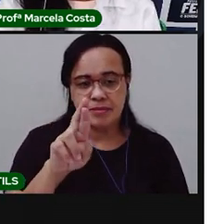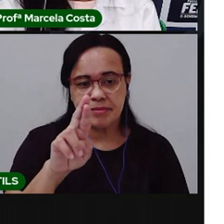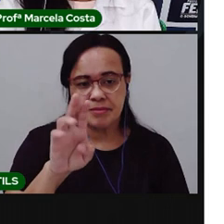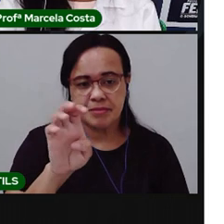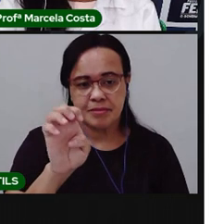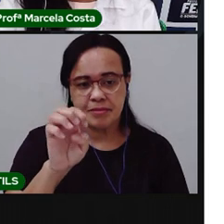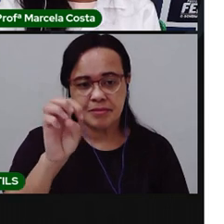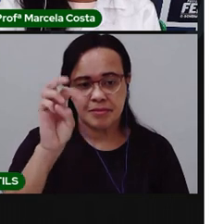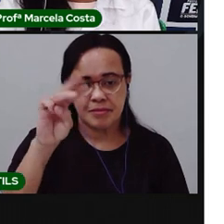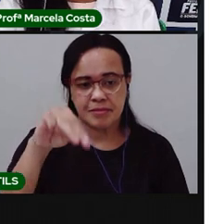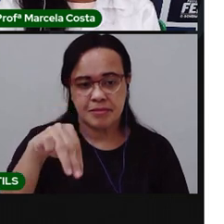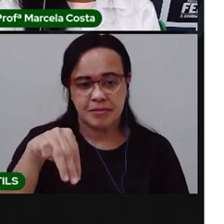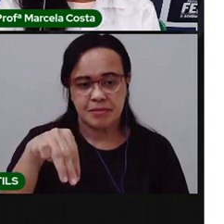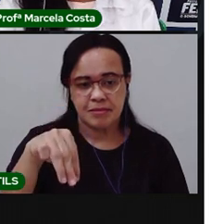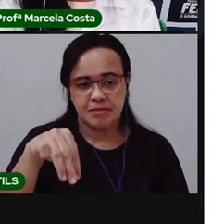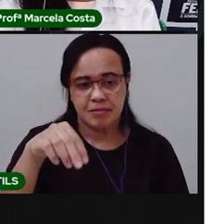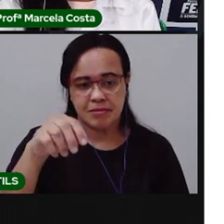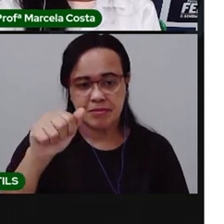Remarca.